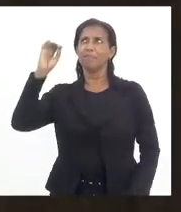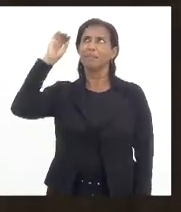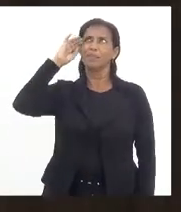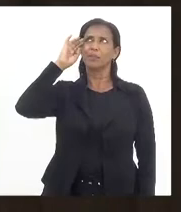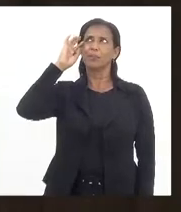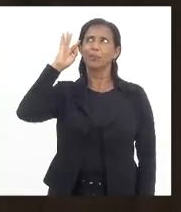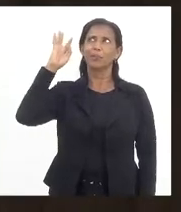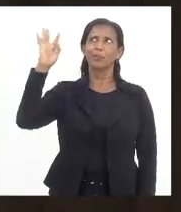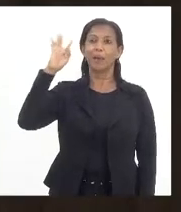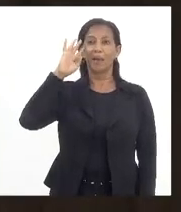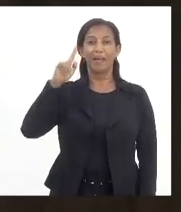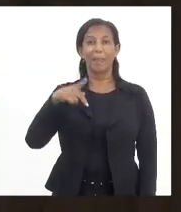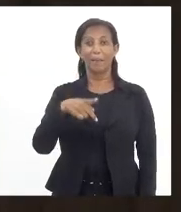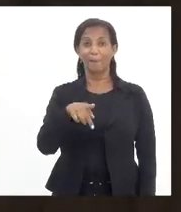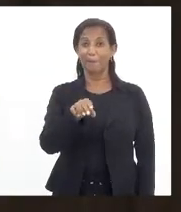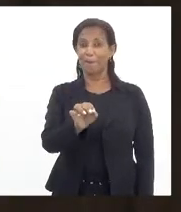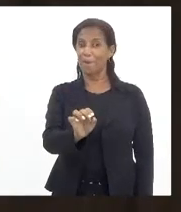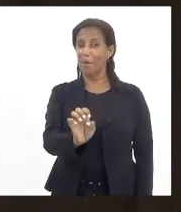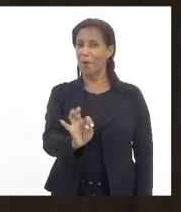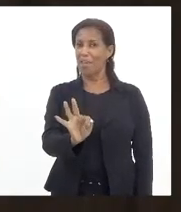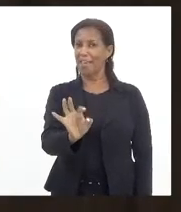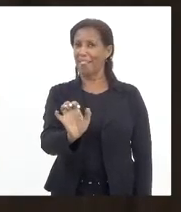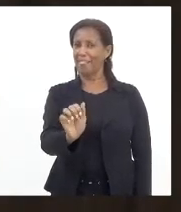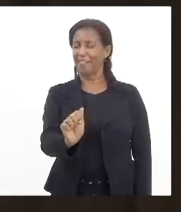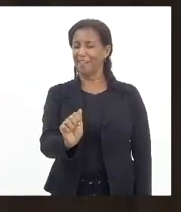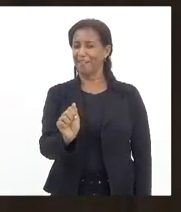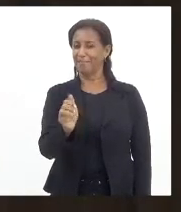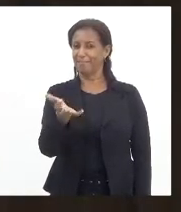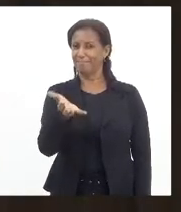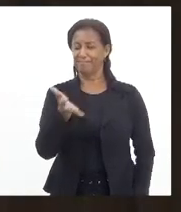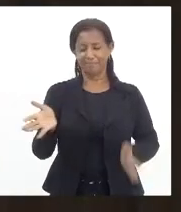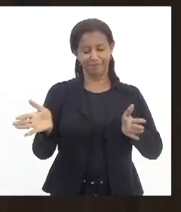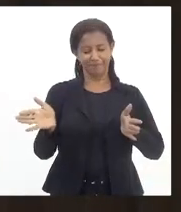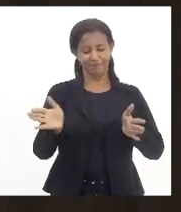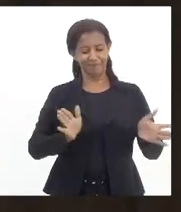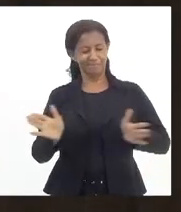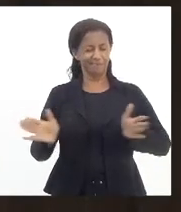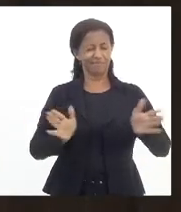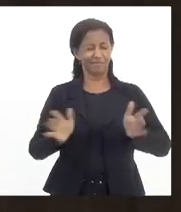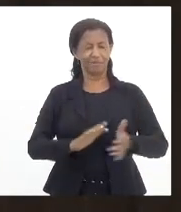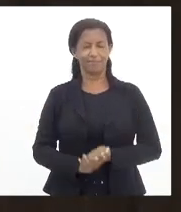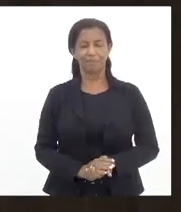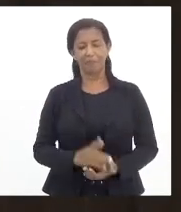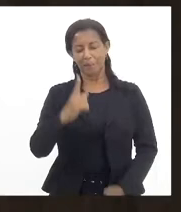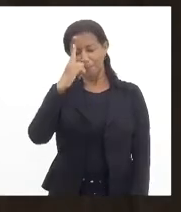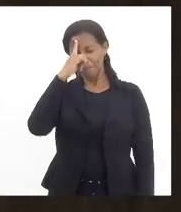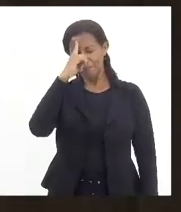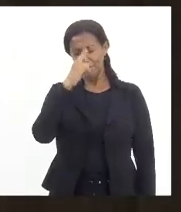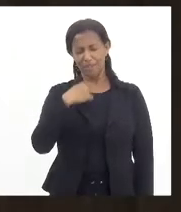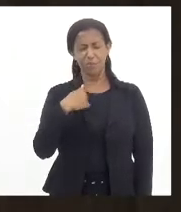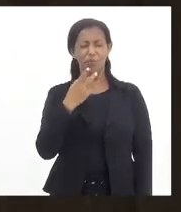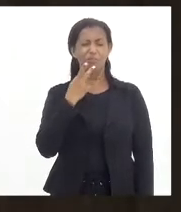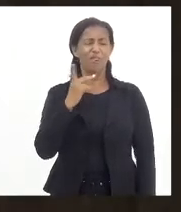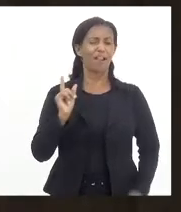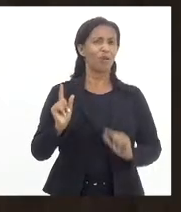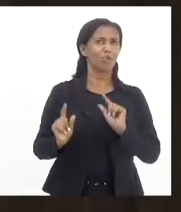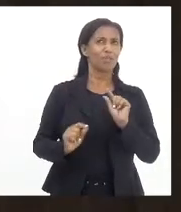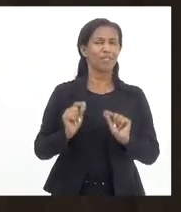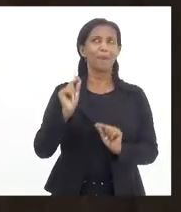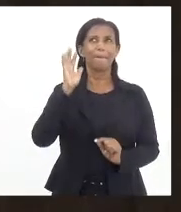E poeta. Querendo me articular para saber o que eu ia falar nesse momento aqui de felicidade.